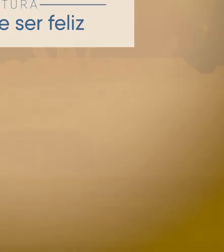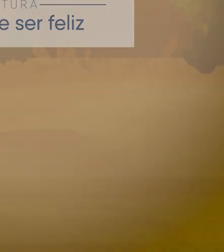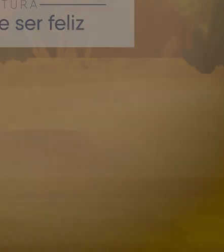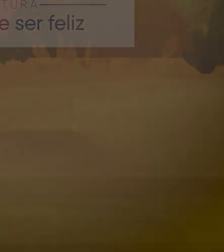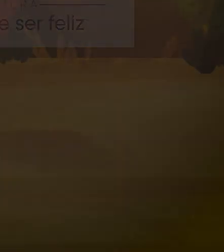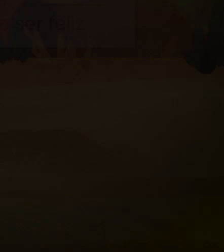Tchauzinho! Tchauzinho! Tchauzinho! Tchauzinho! Tchauzinho! Tchauzinho!